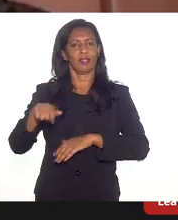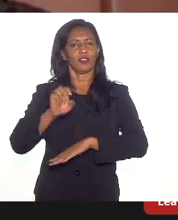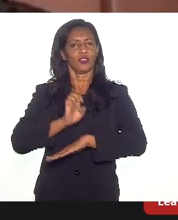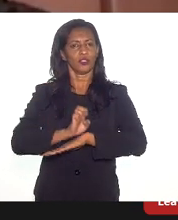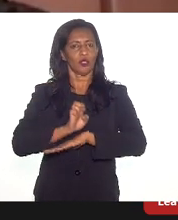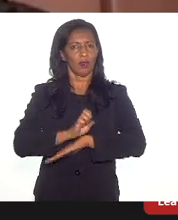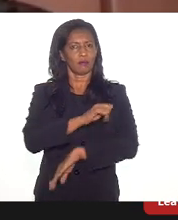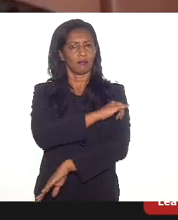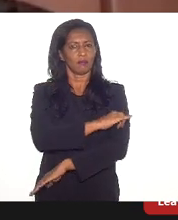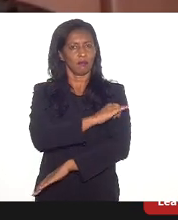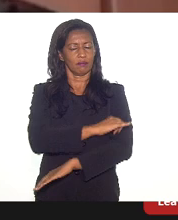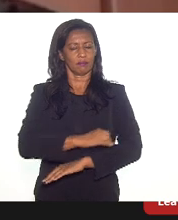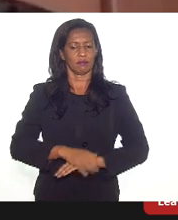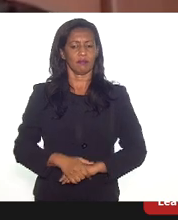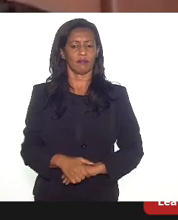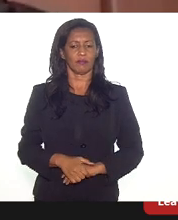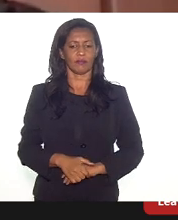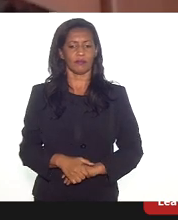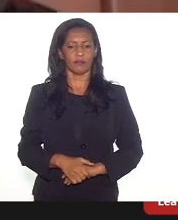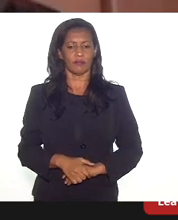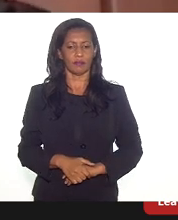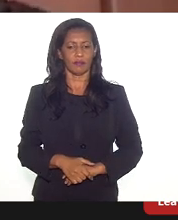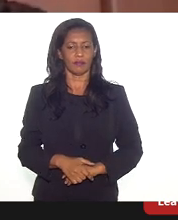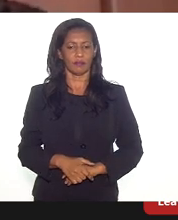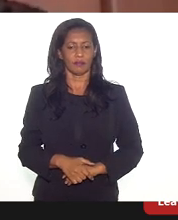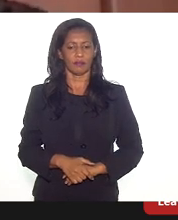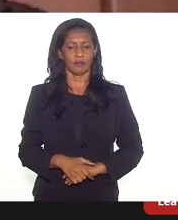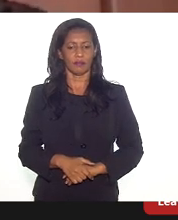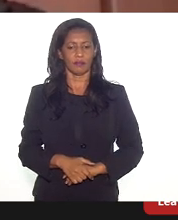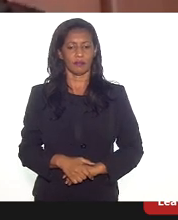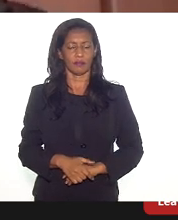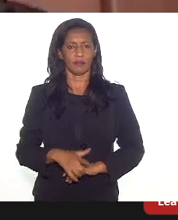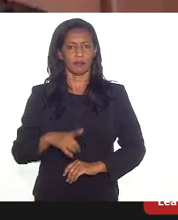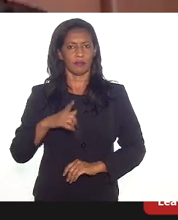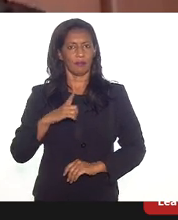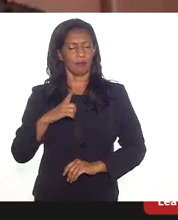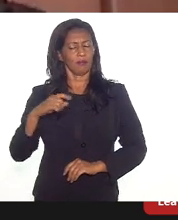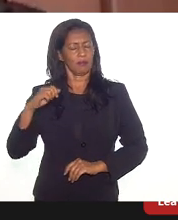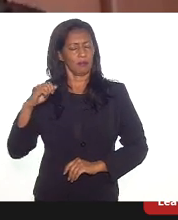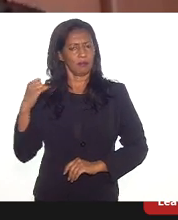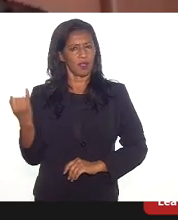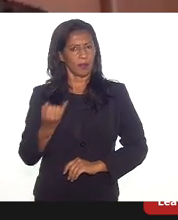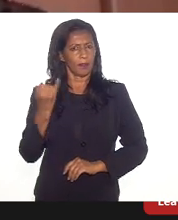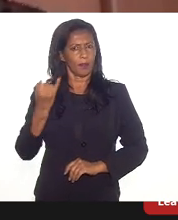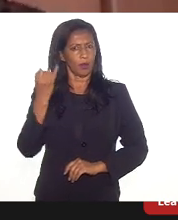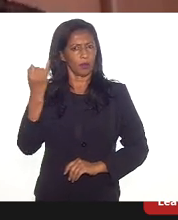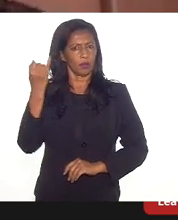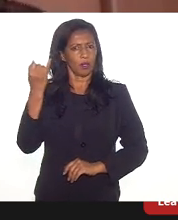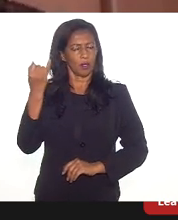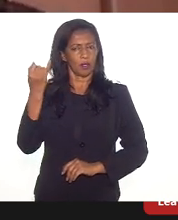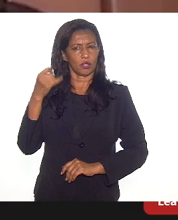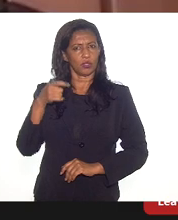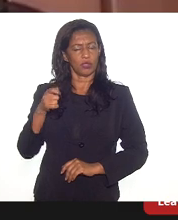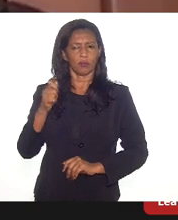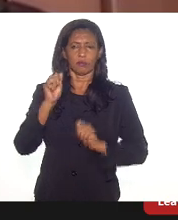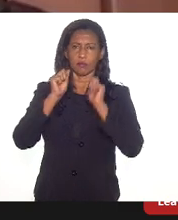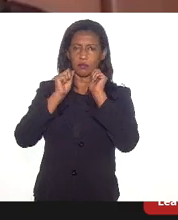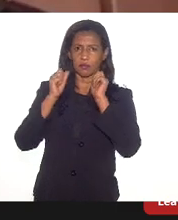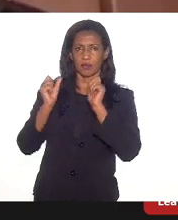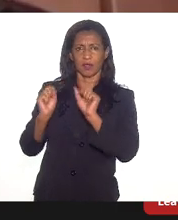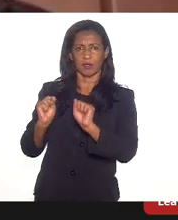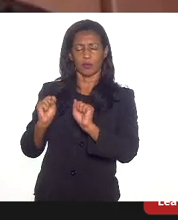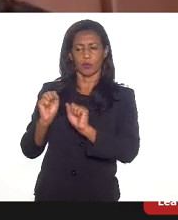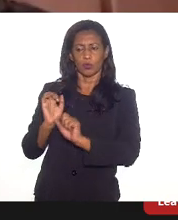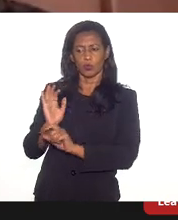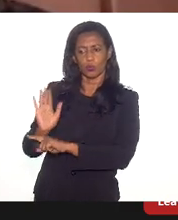do Rio de Janeiro, que vem sendo uma importante orientação e assessoria no